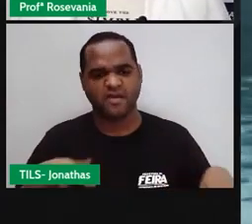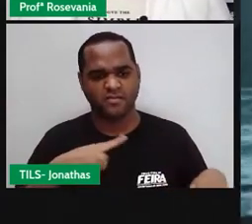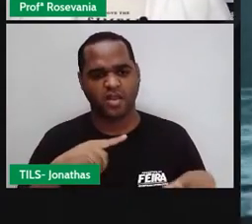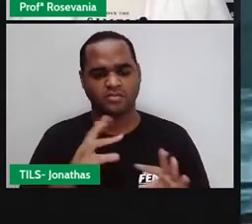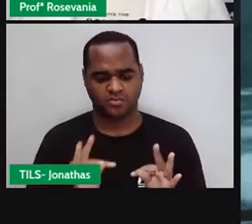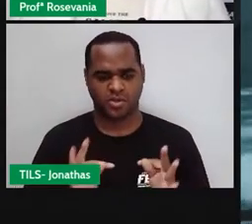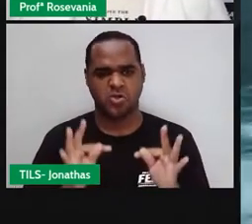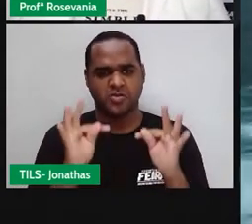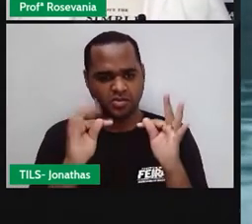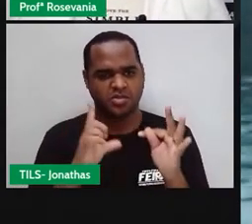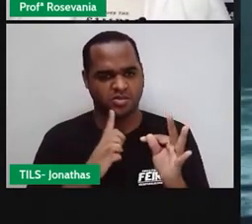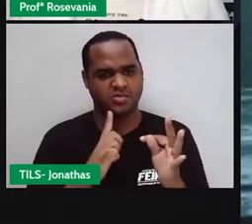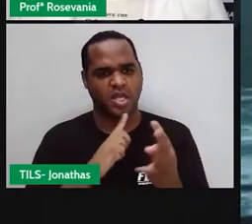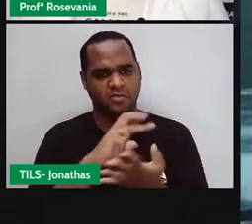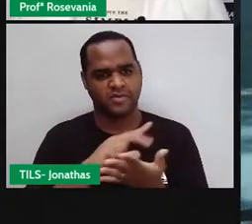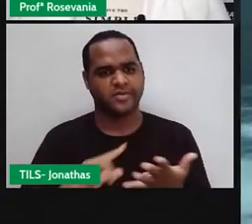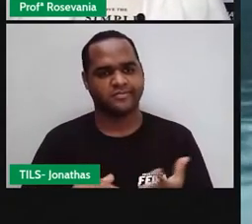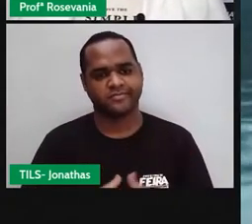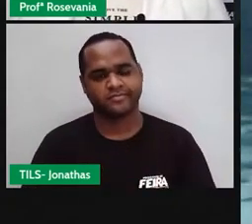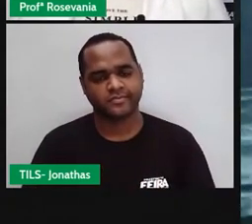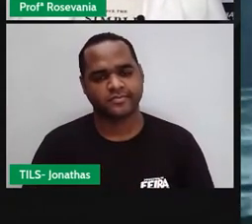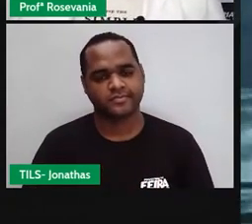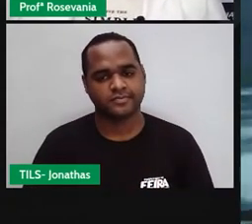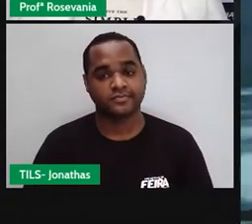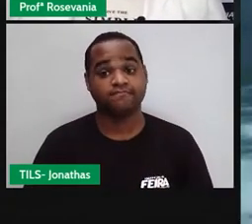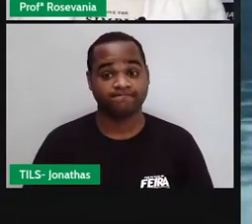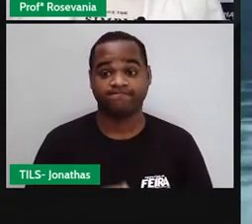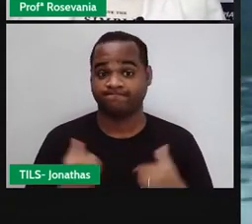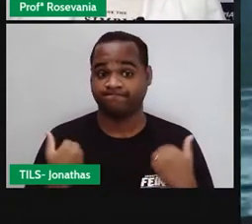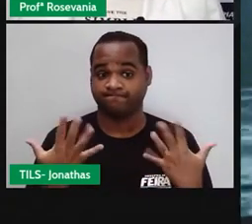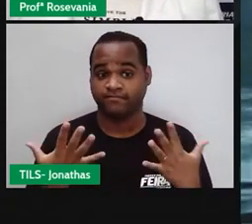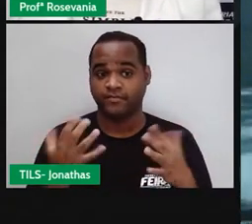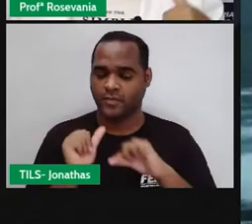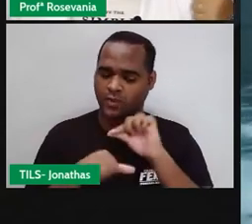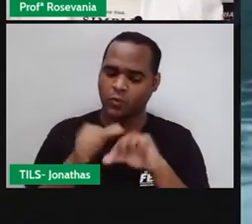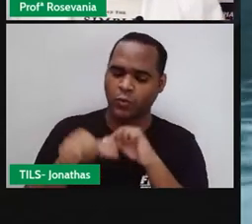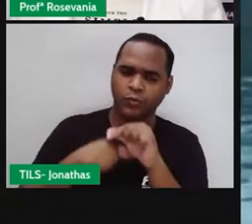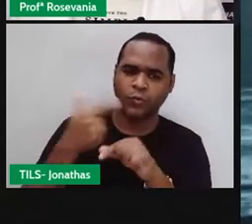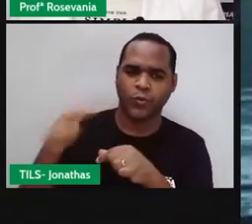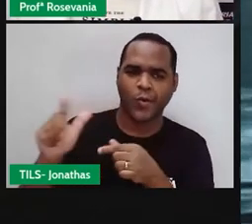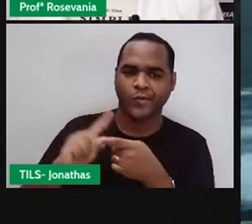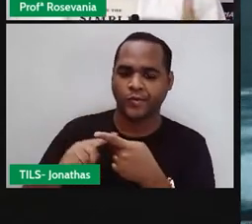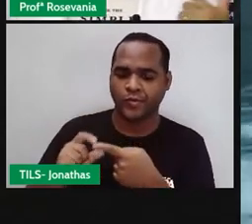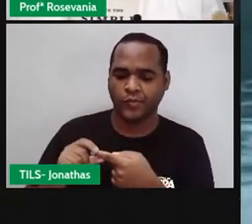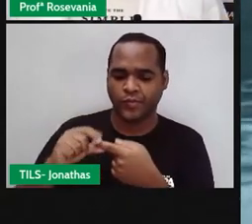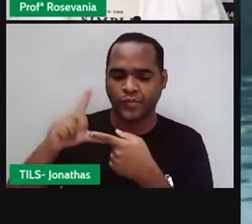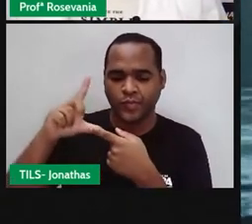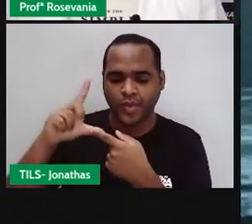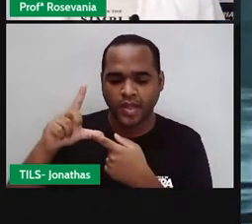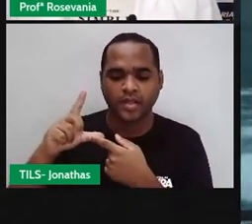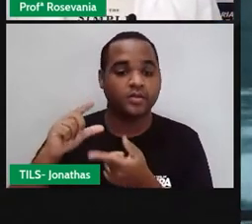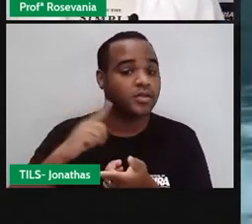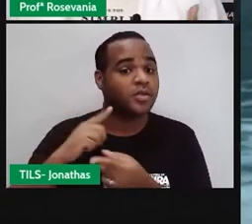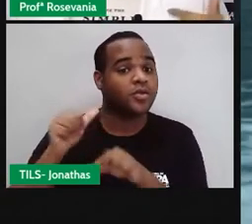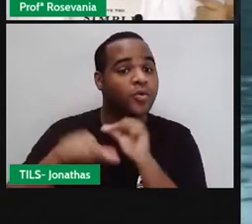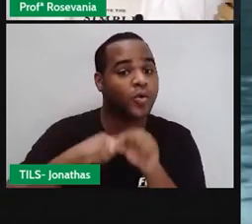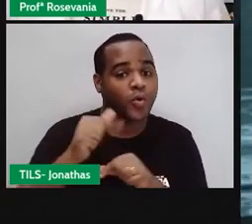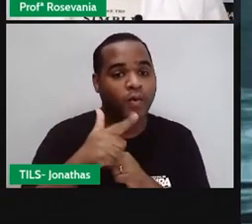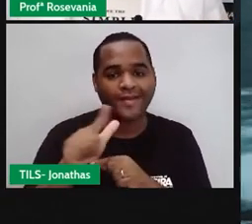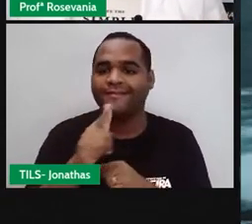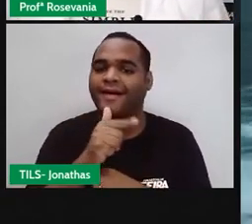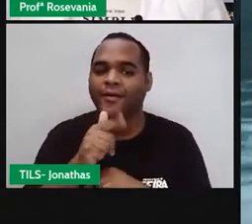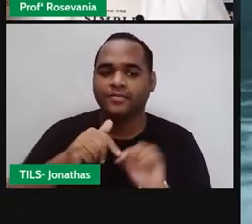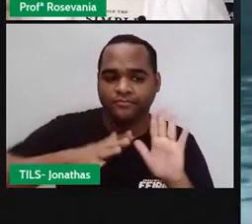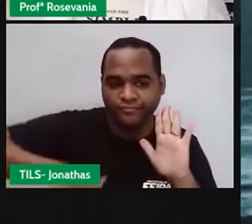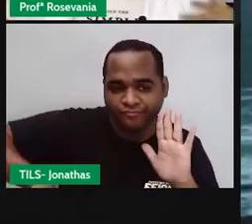tecnológicos que a gente tem aí, né. Então, mudou-se tudo, mudou-se as temperaturas, mudou-se o nível dos oceanos,